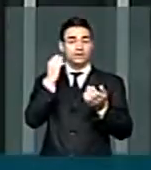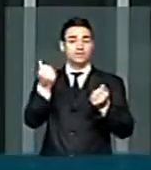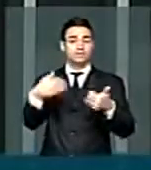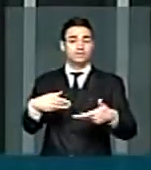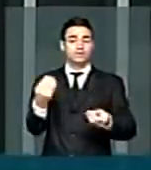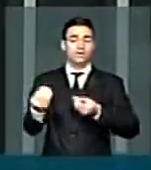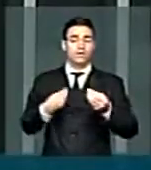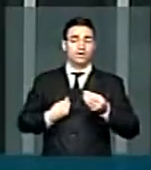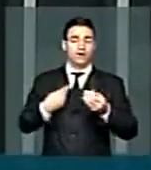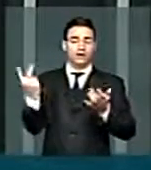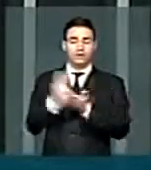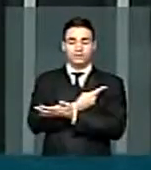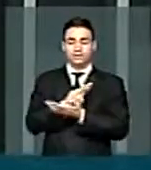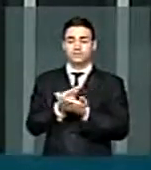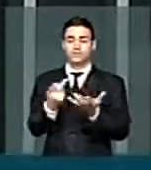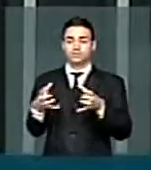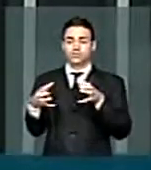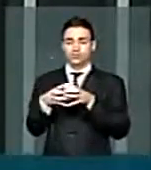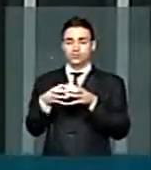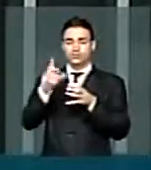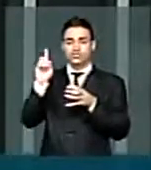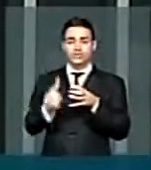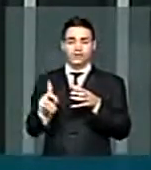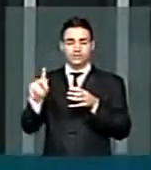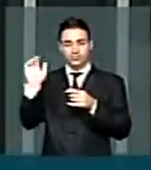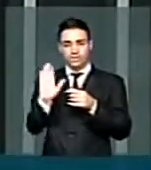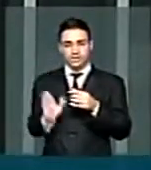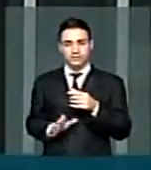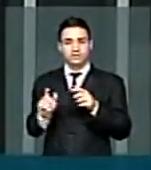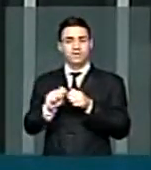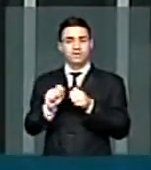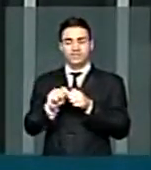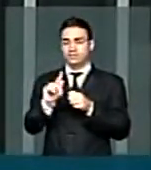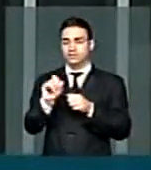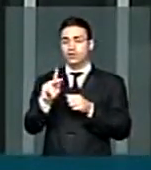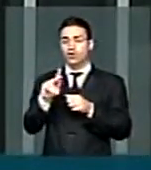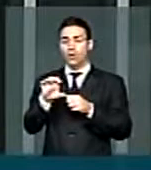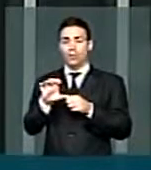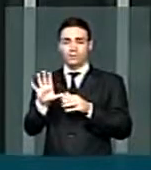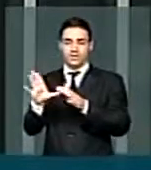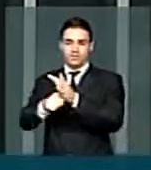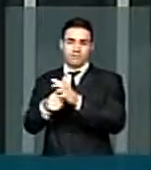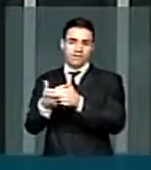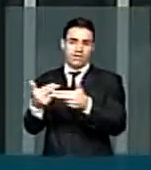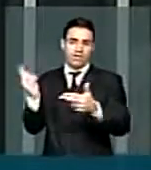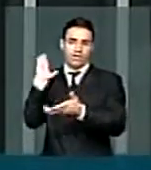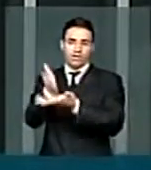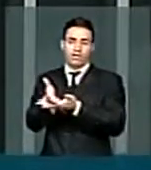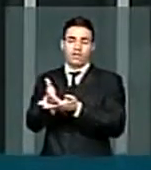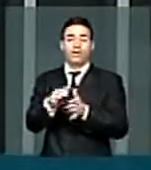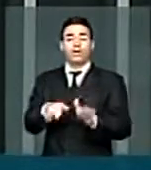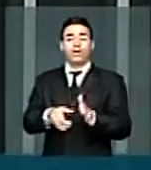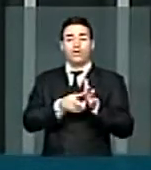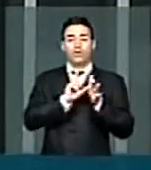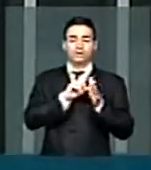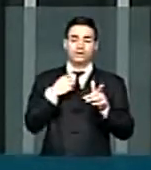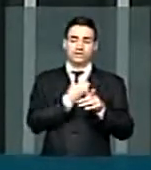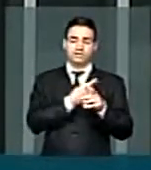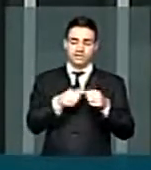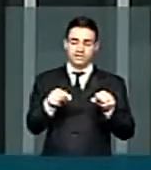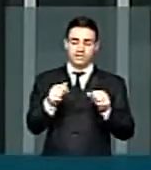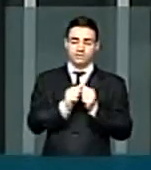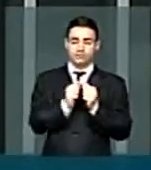brasileira. E segundo, senhor presidente, eu quero aqui registrar, nós tivemos ontem com o vereador eleito